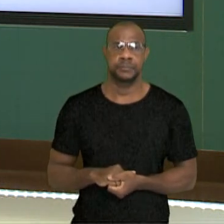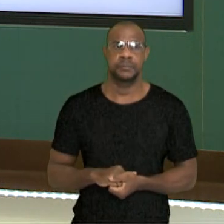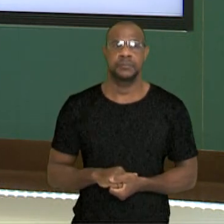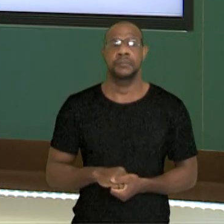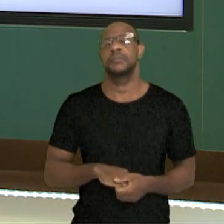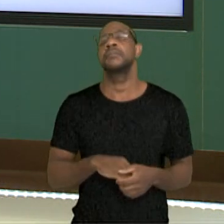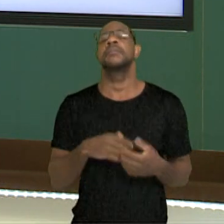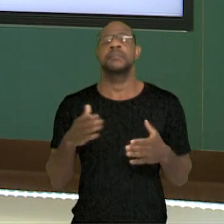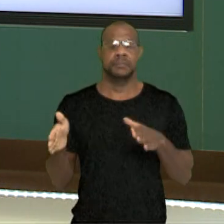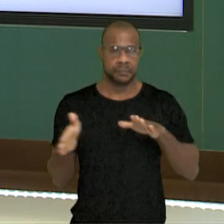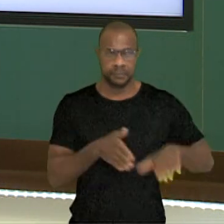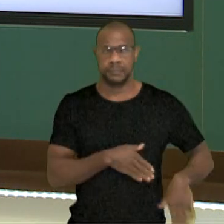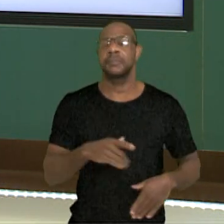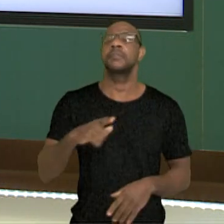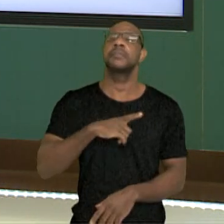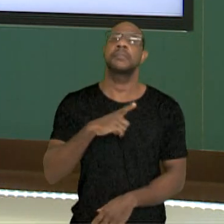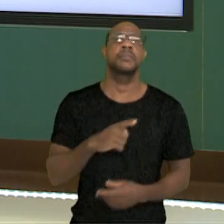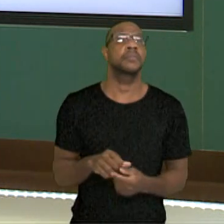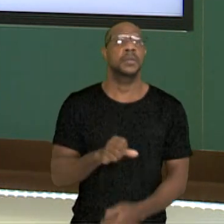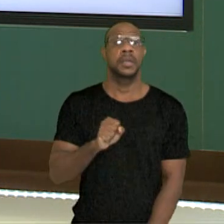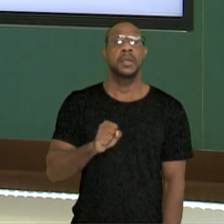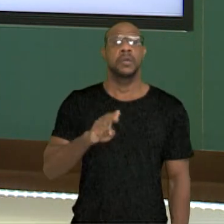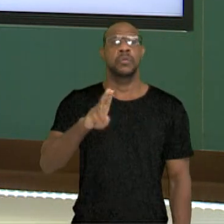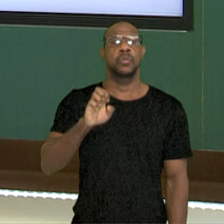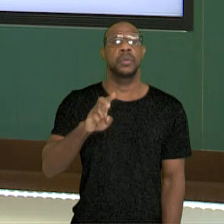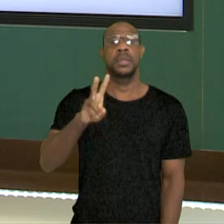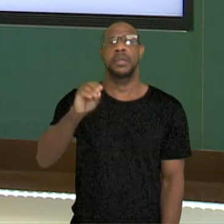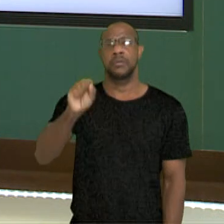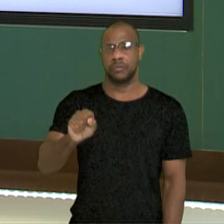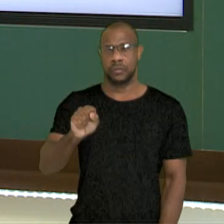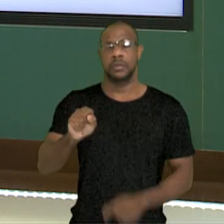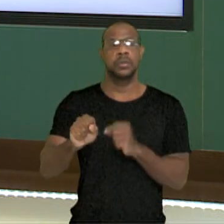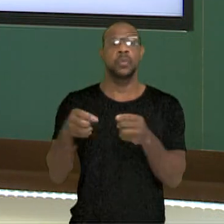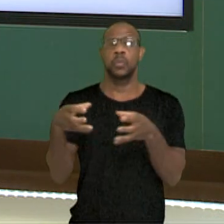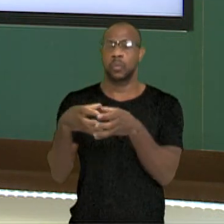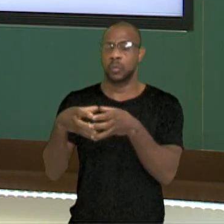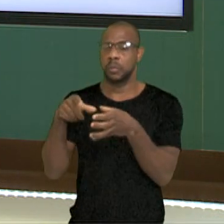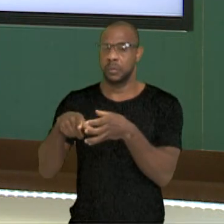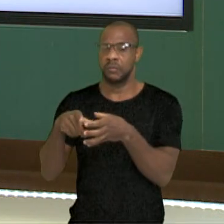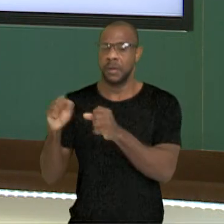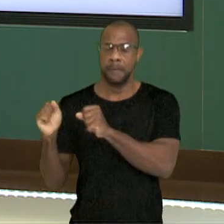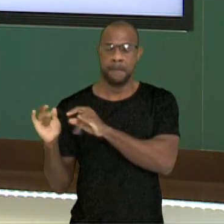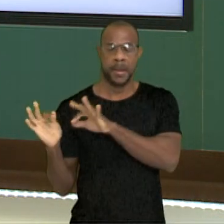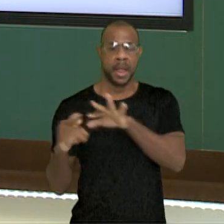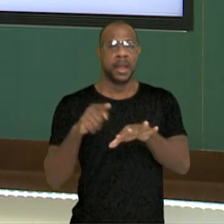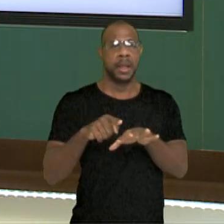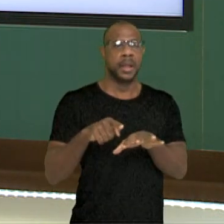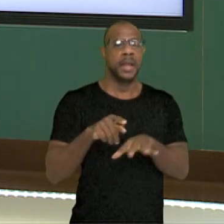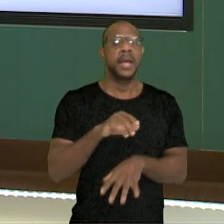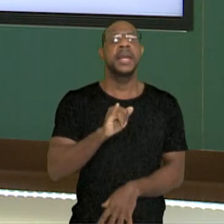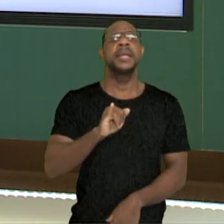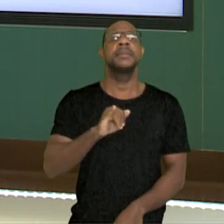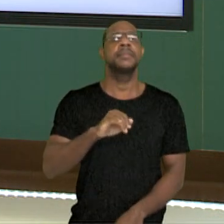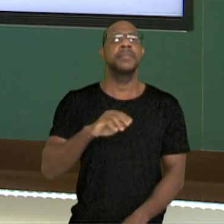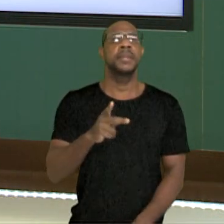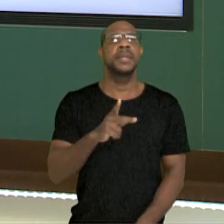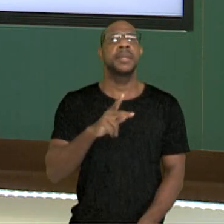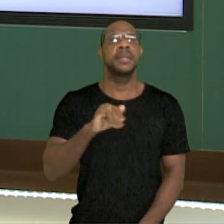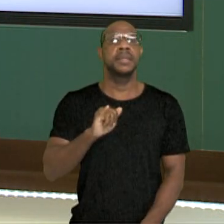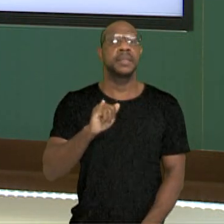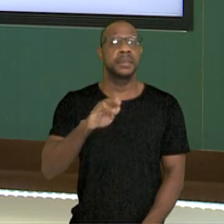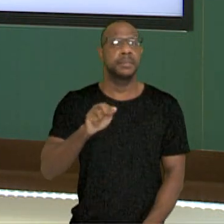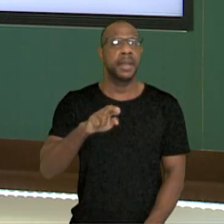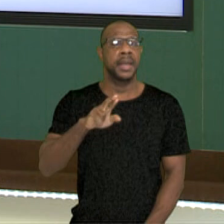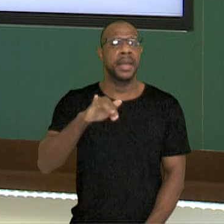A gente também vai ter os Suevos, tá, pessoal? Os Suevos, eles vão se instalar, então, na Península Ibérica, né, de